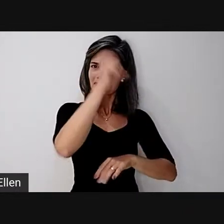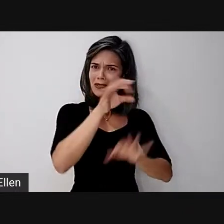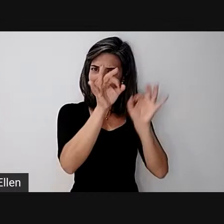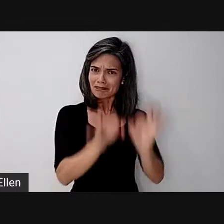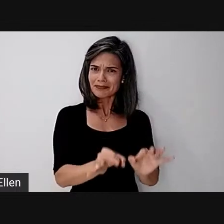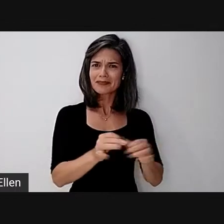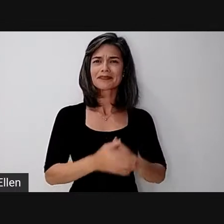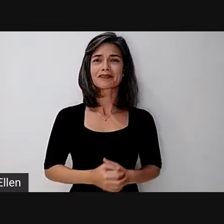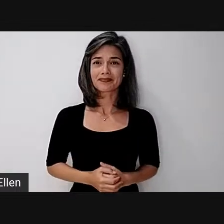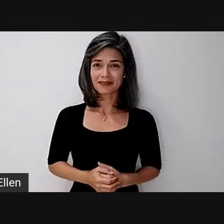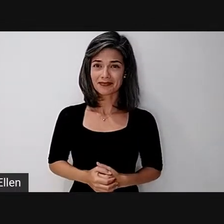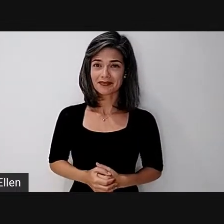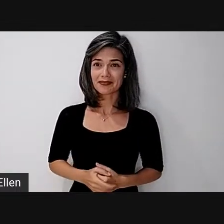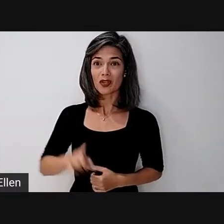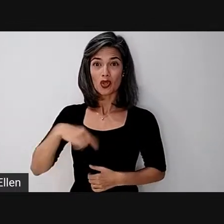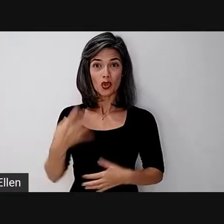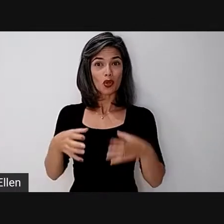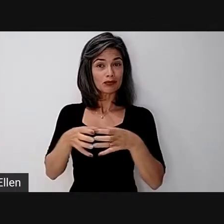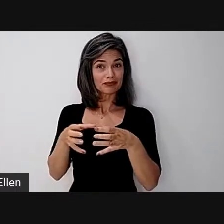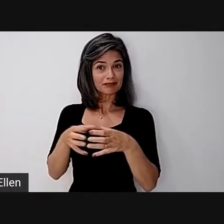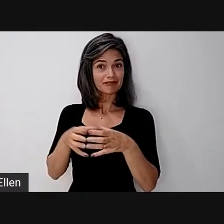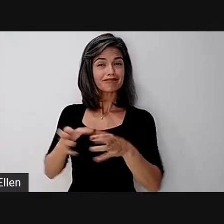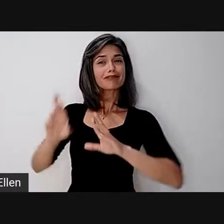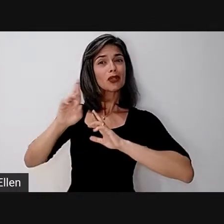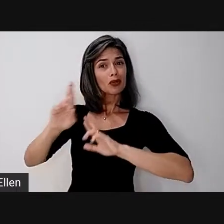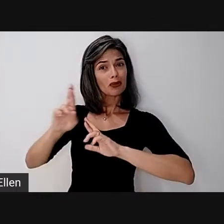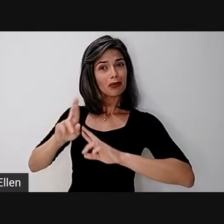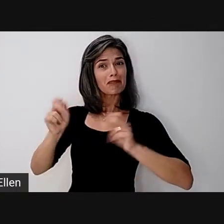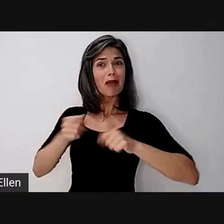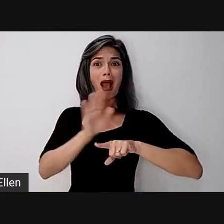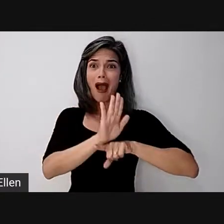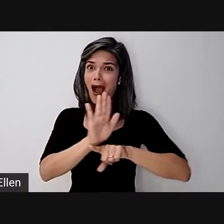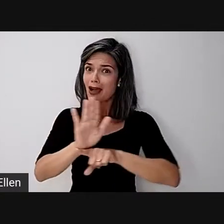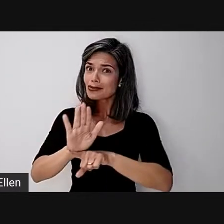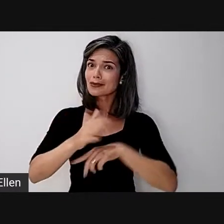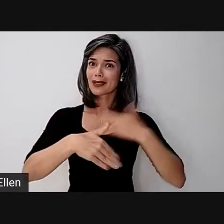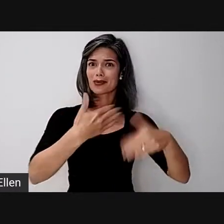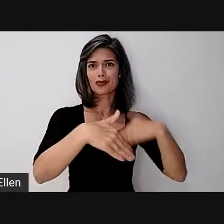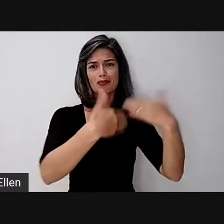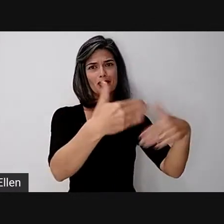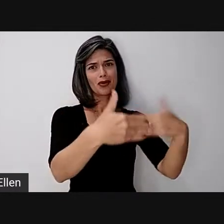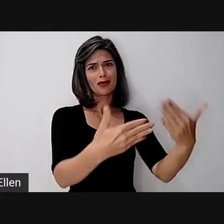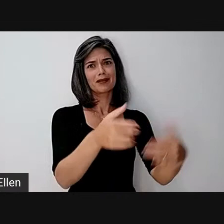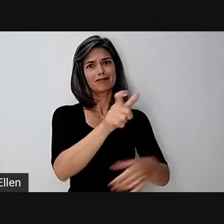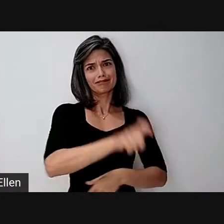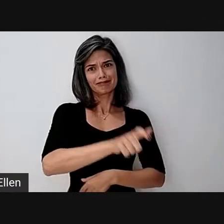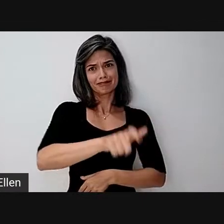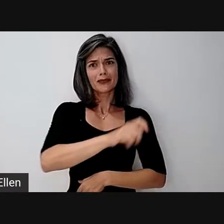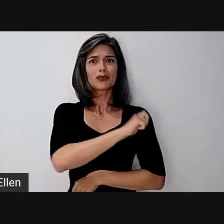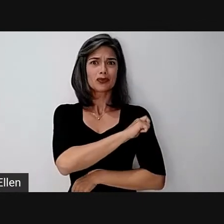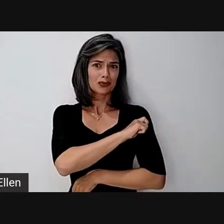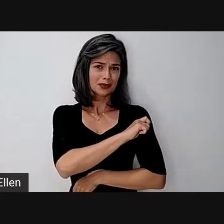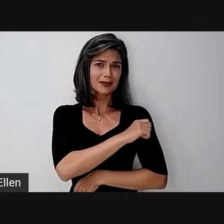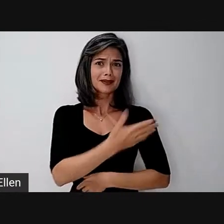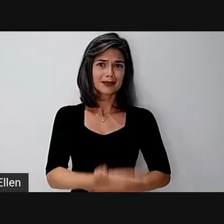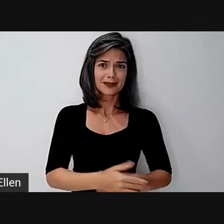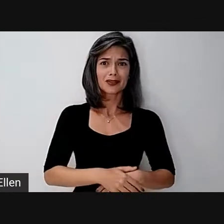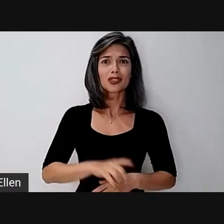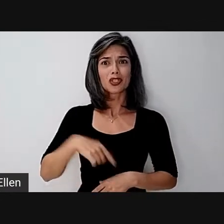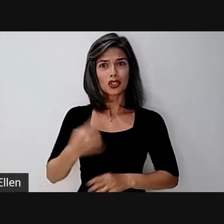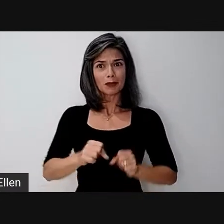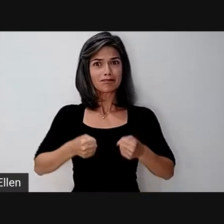Nossa equipe espera poder contribuir com esse processo. Estamos à disposição para que esse objetivo seja